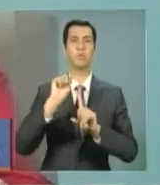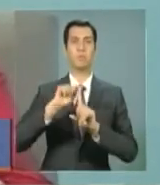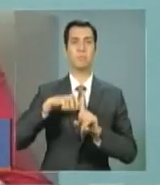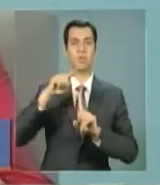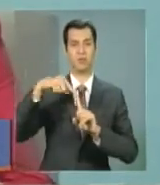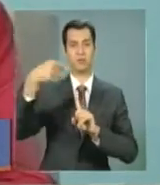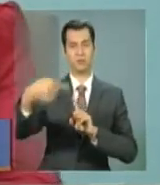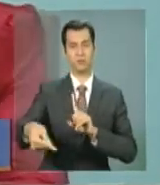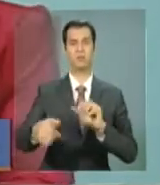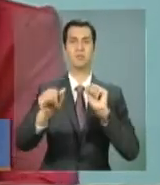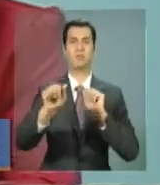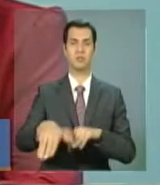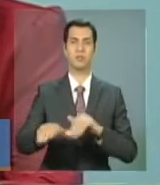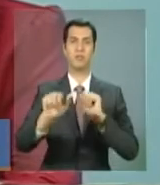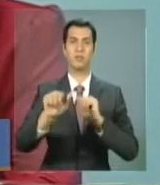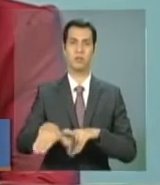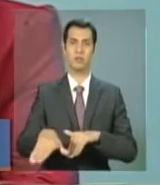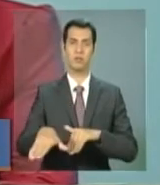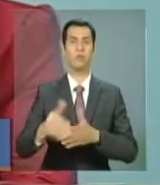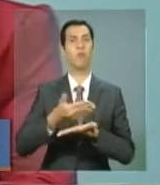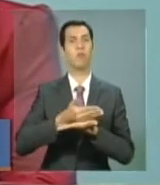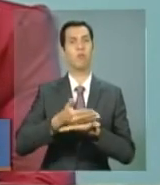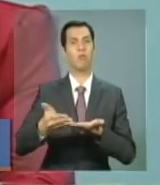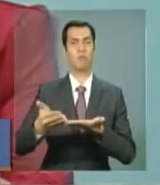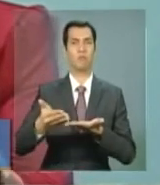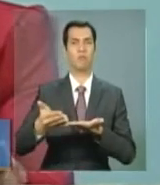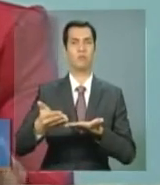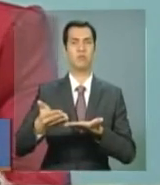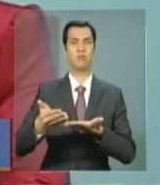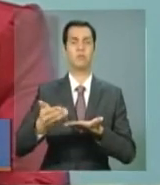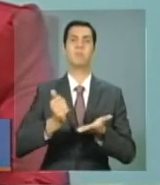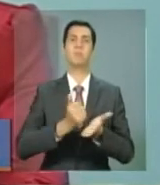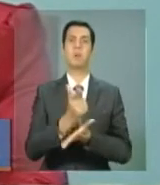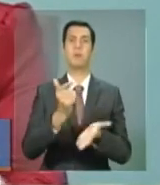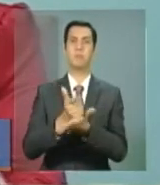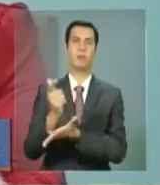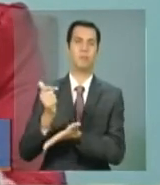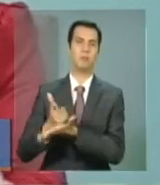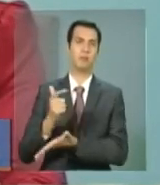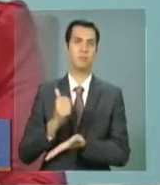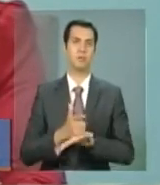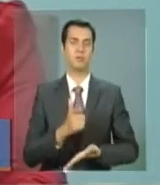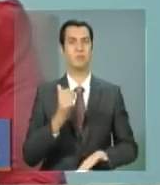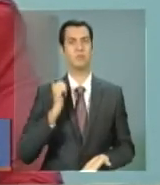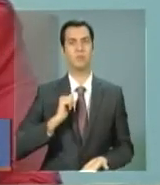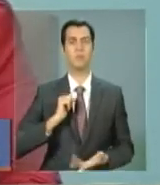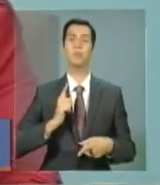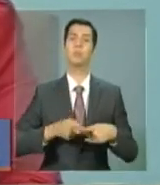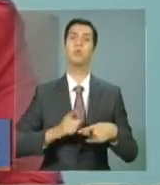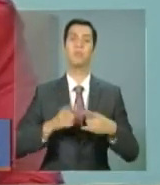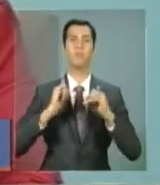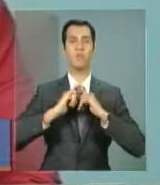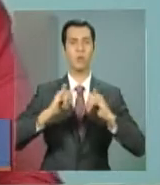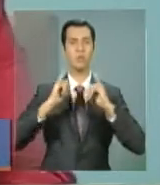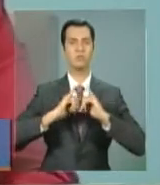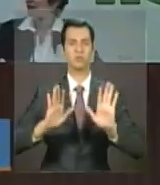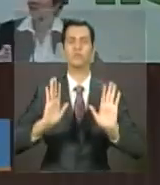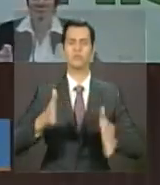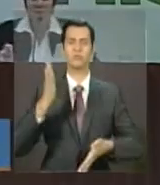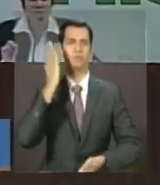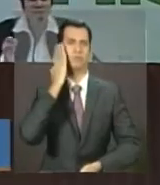de setembro, não é, ministra? Começará a ser realizado esse pagamento, porque essas informações, nós já temos as informações.